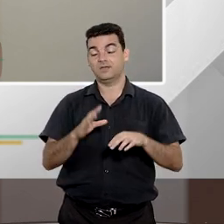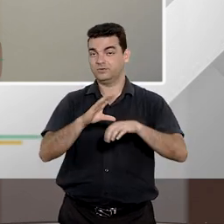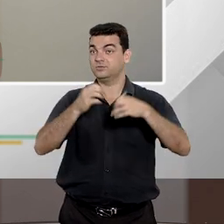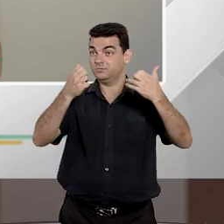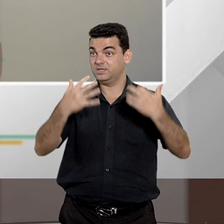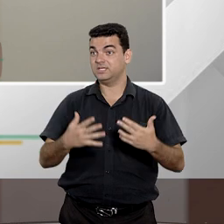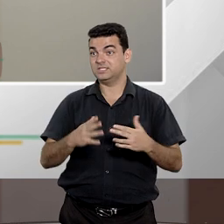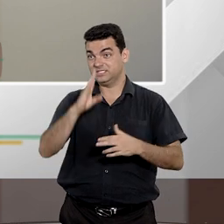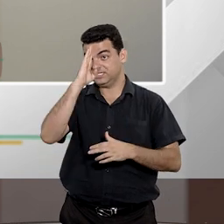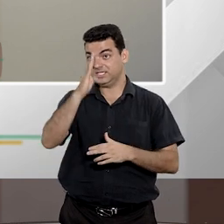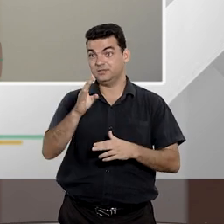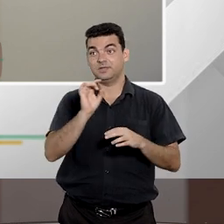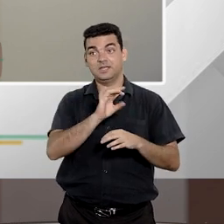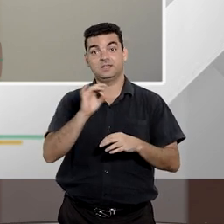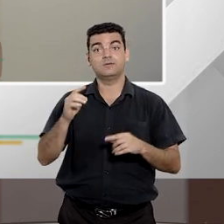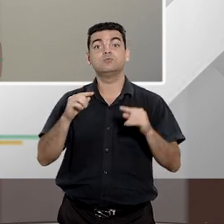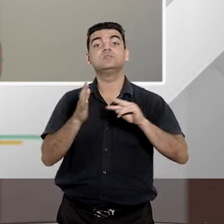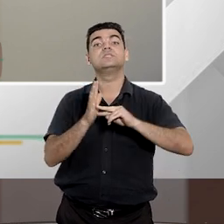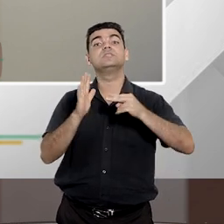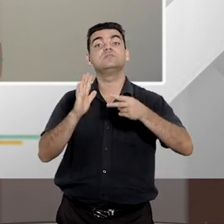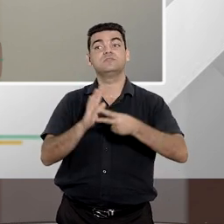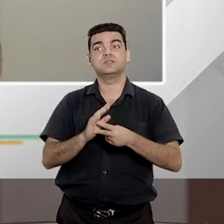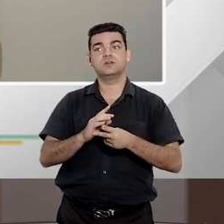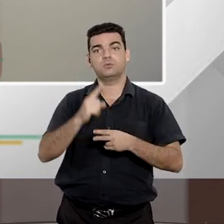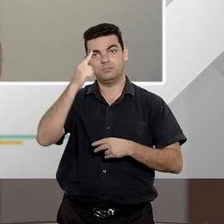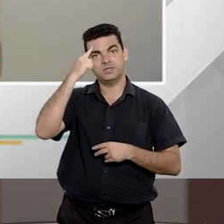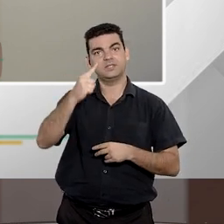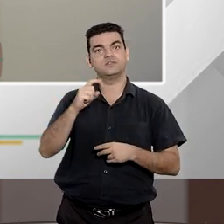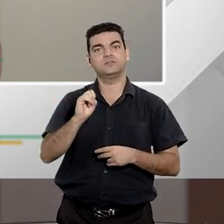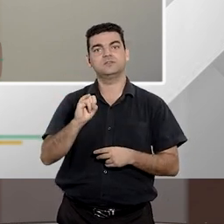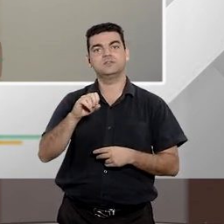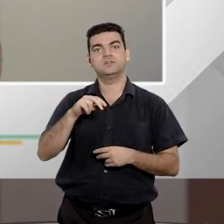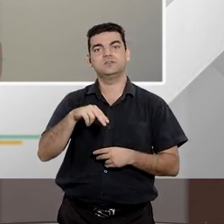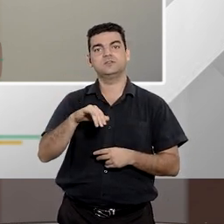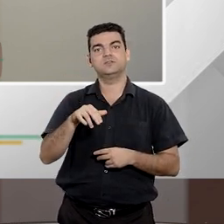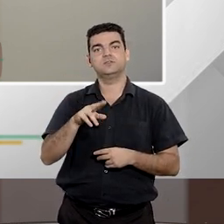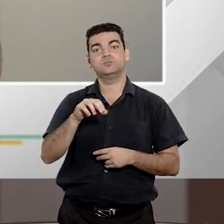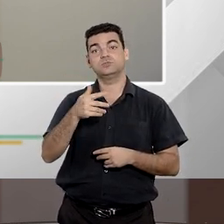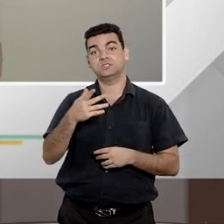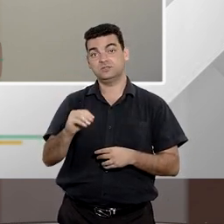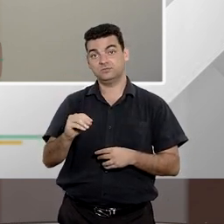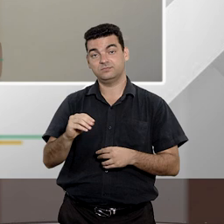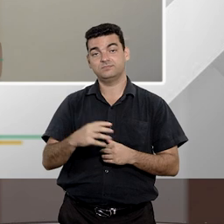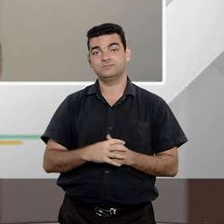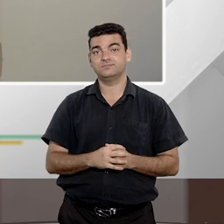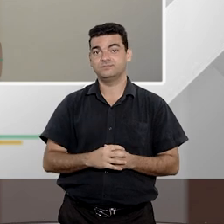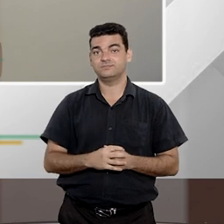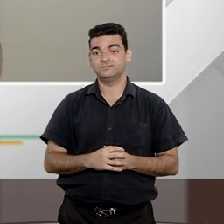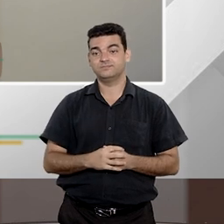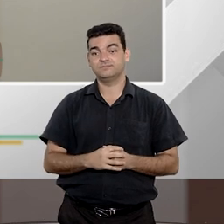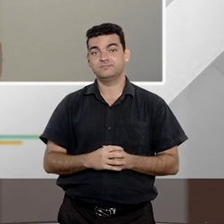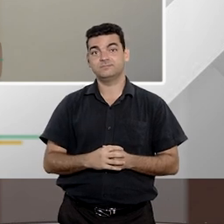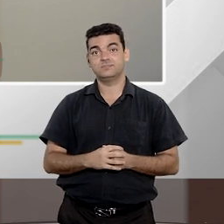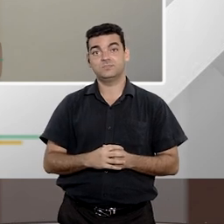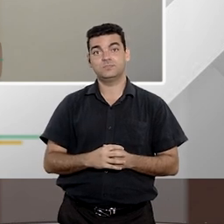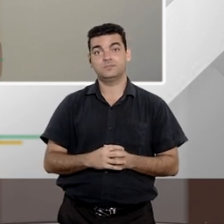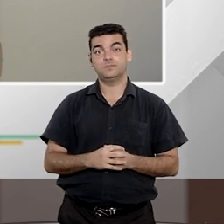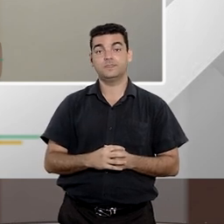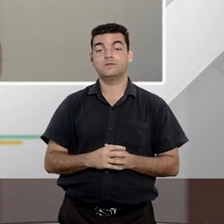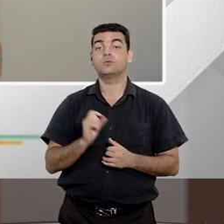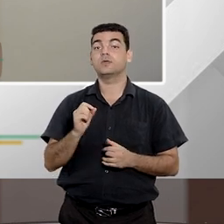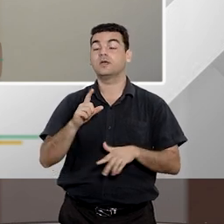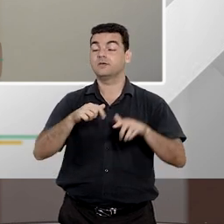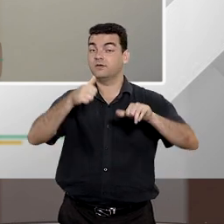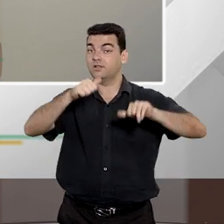definição bem específica do que seria o mandado de injunção e ele está no artigo 5 inciso 71 em que ele diz que o mandado de injunção